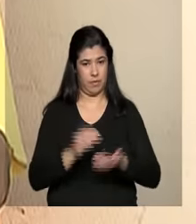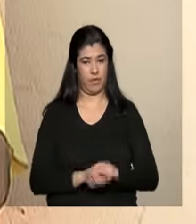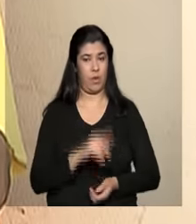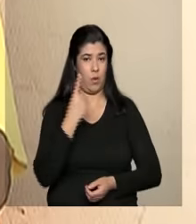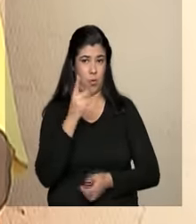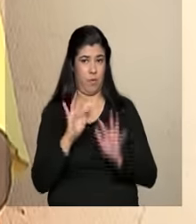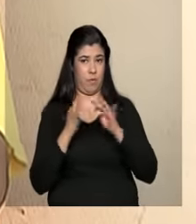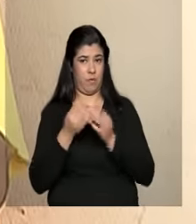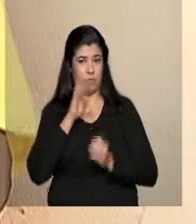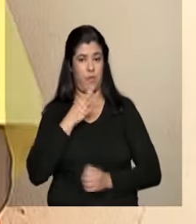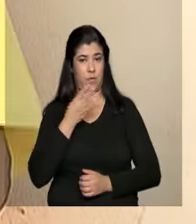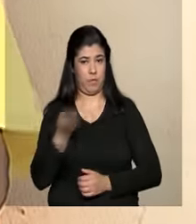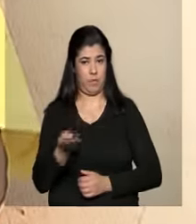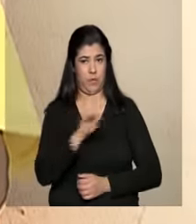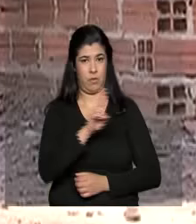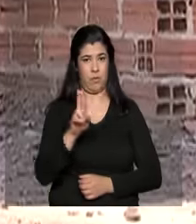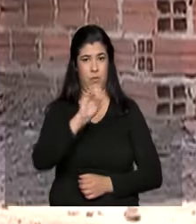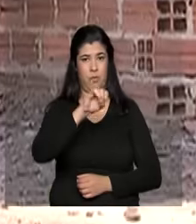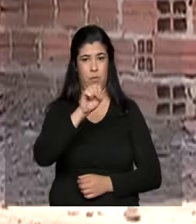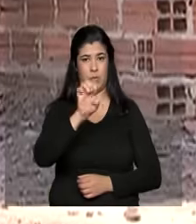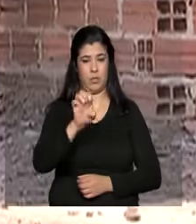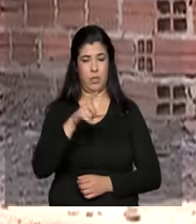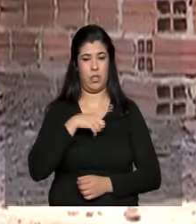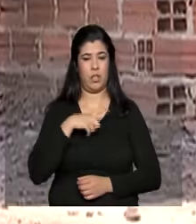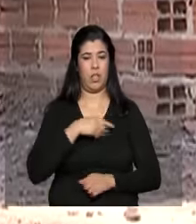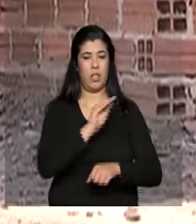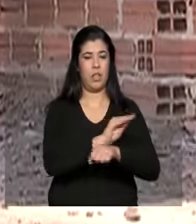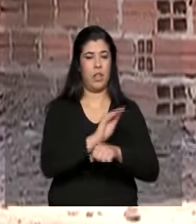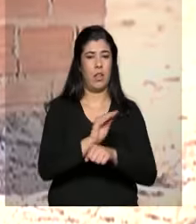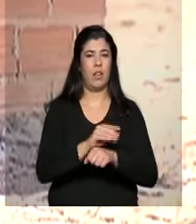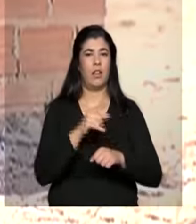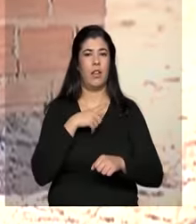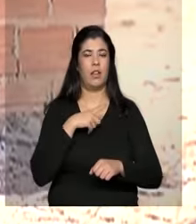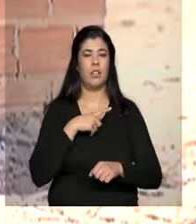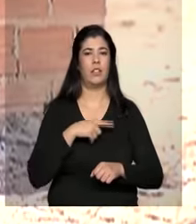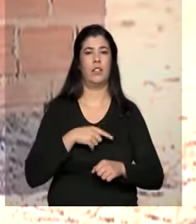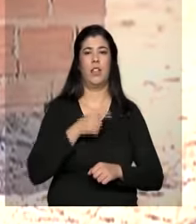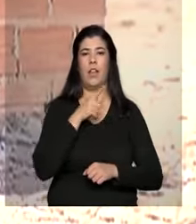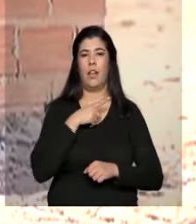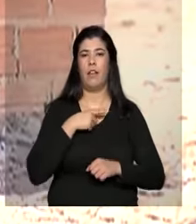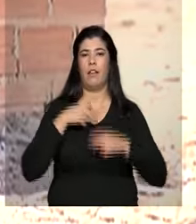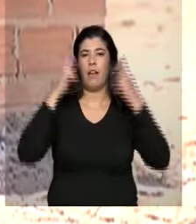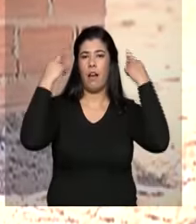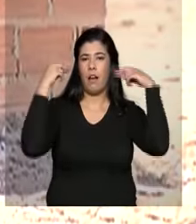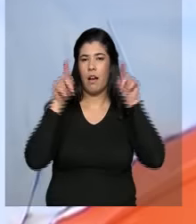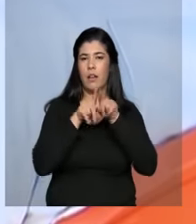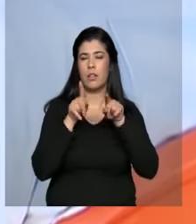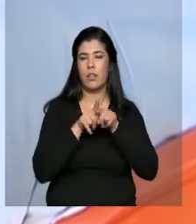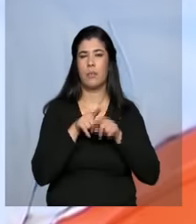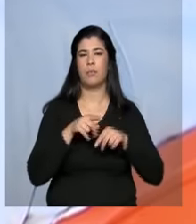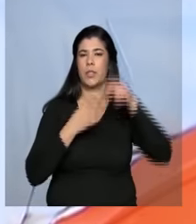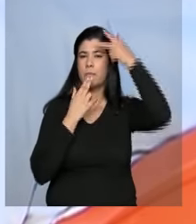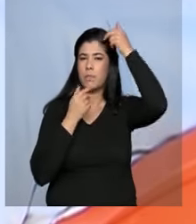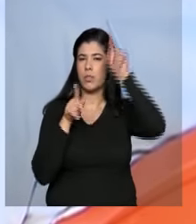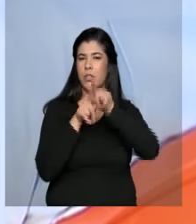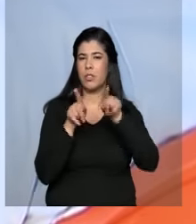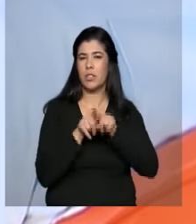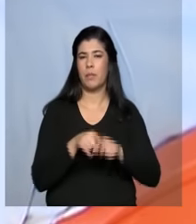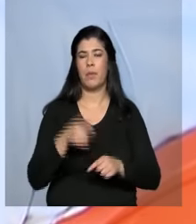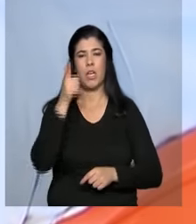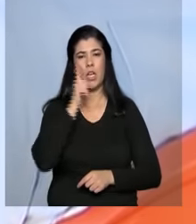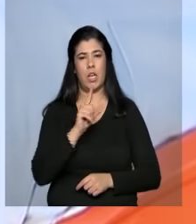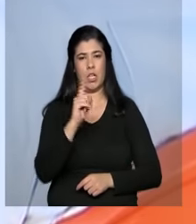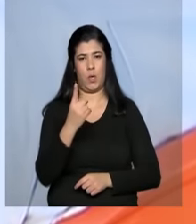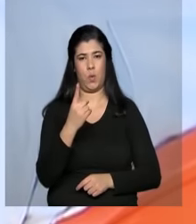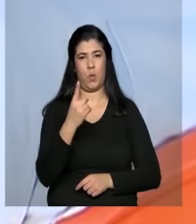delas é a de seu José Miguel. No local, ele cria cabras e ganha do governo um salário mínimo e meio por mês para se manter.